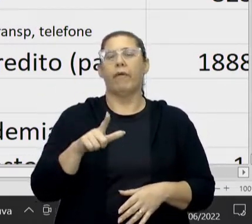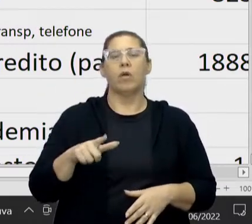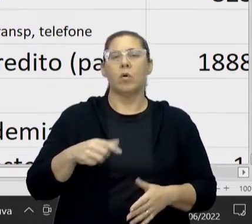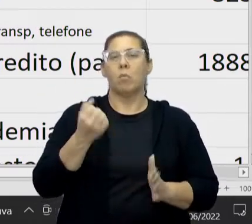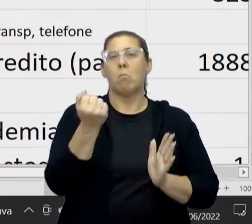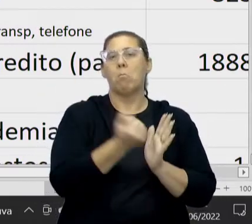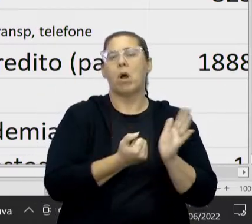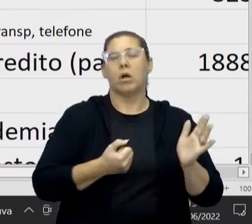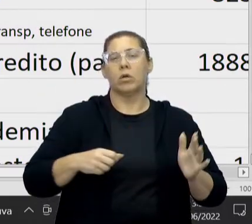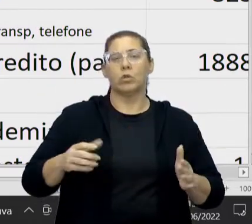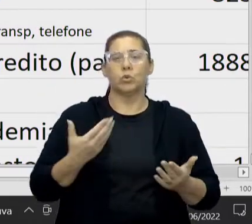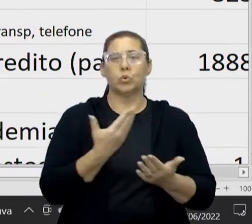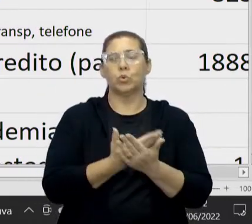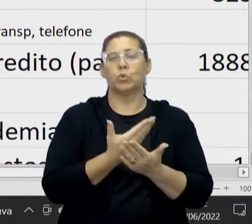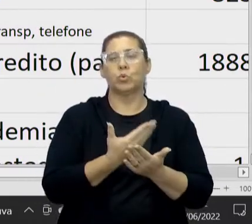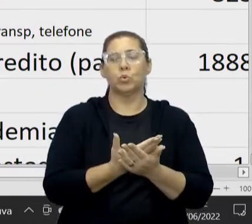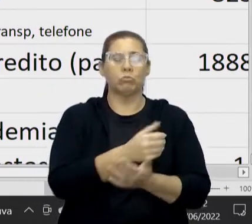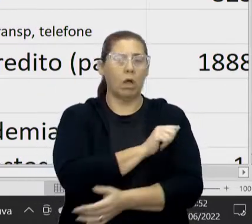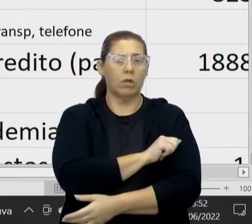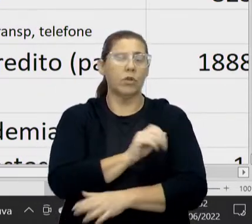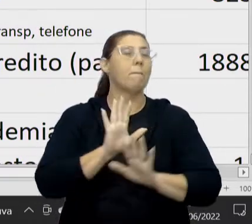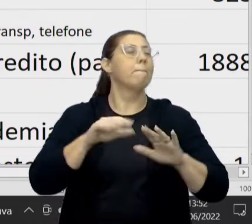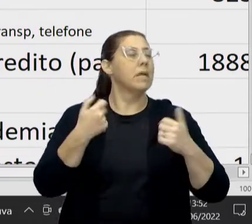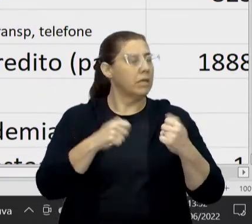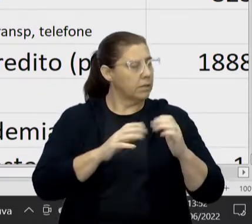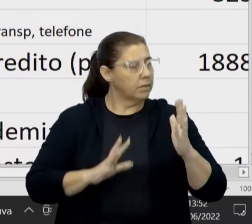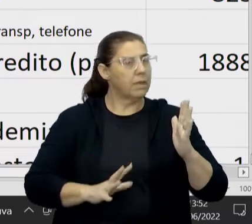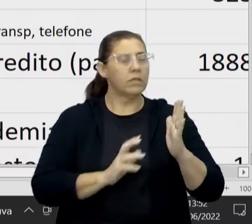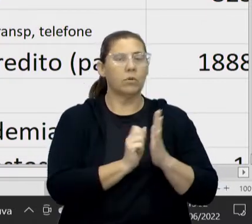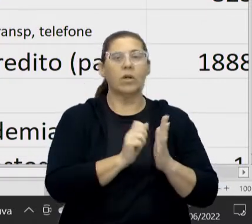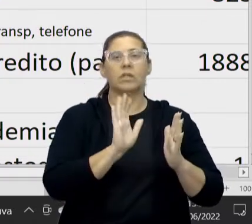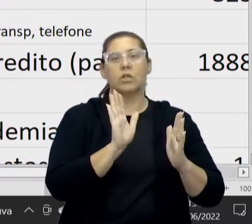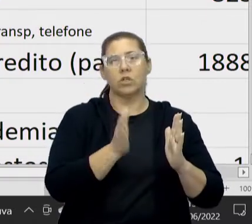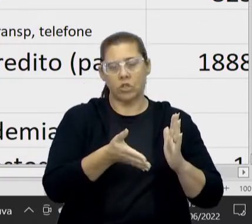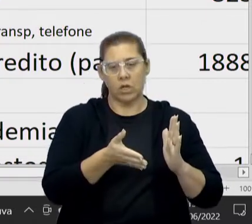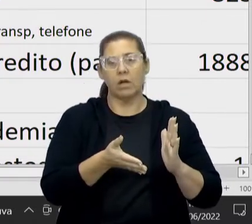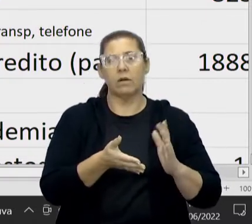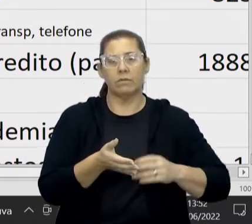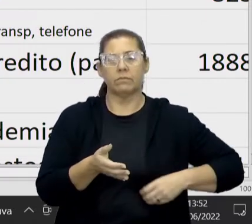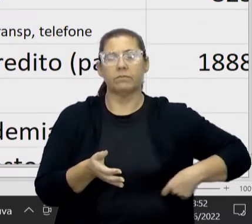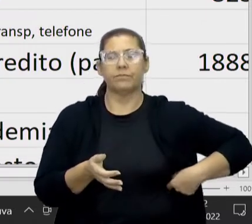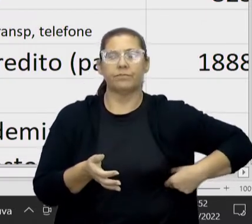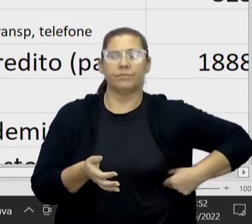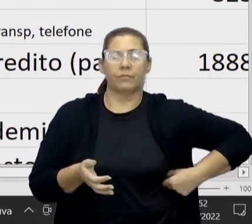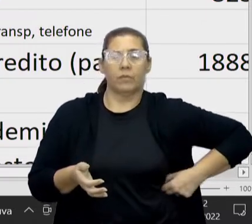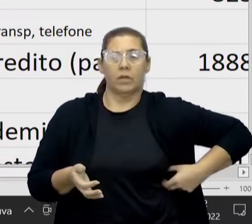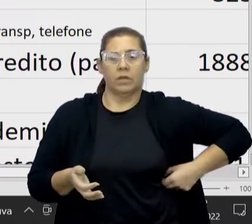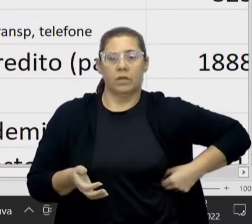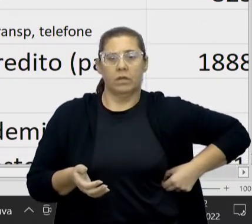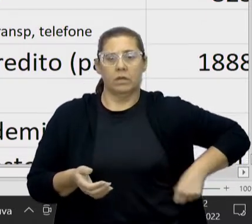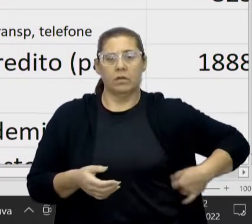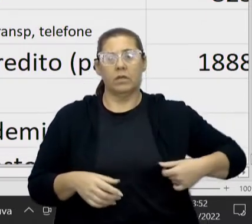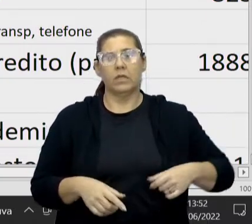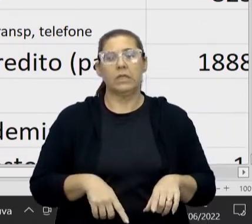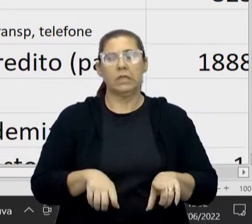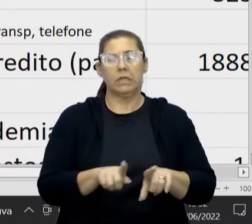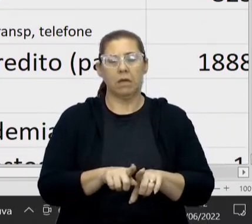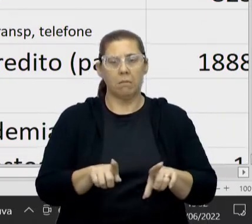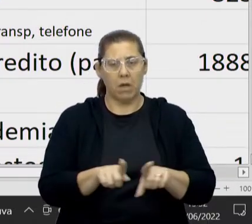estudante e não está matriculada. Precisa estar matriculada em um curso e comprar todo o material por trás aí desse curso. E o